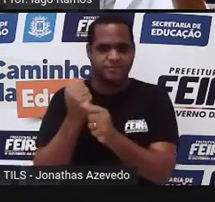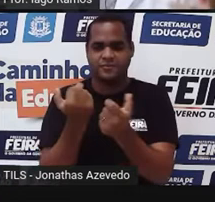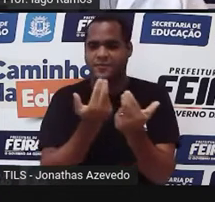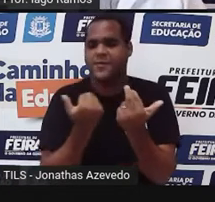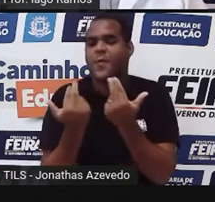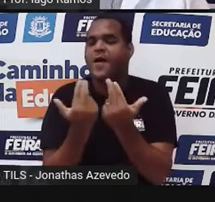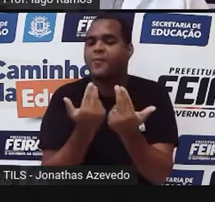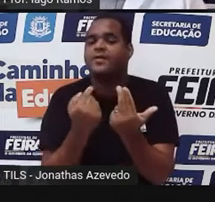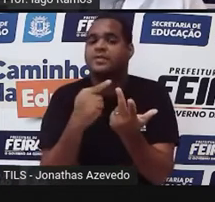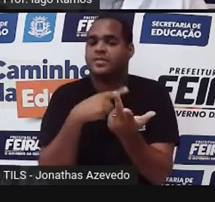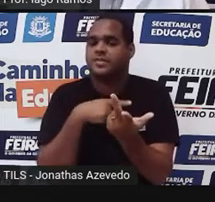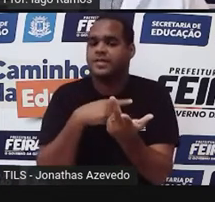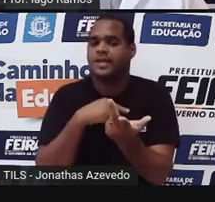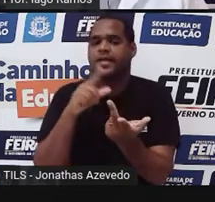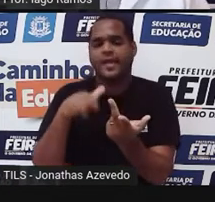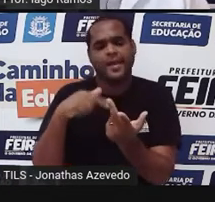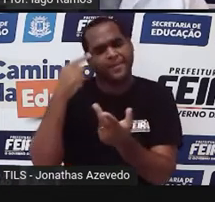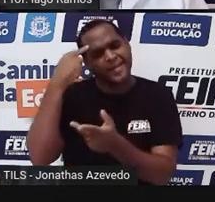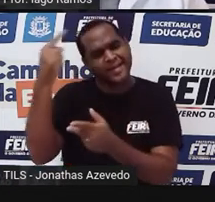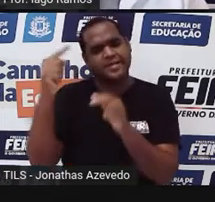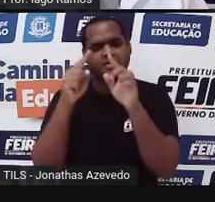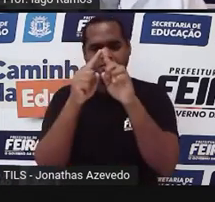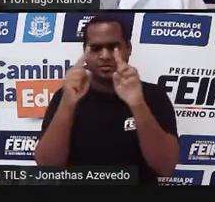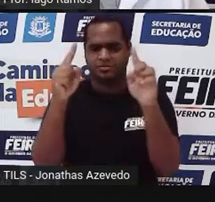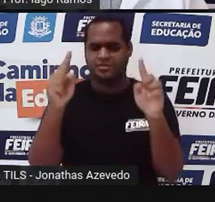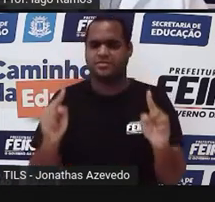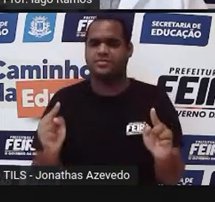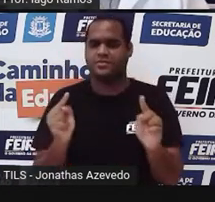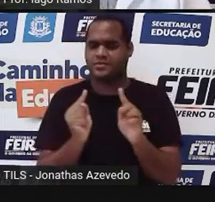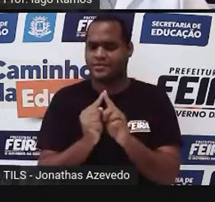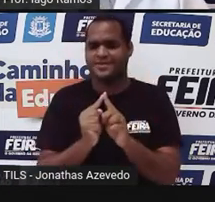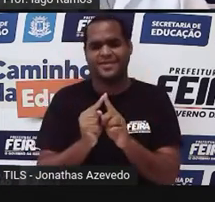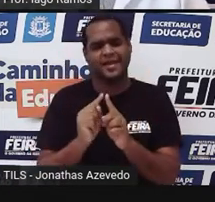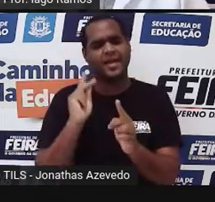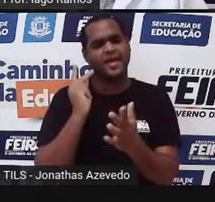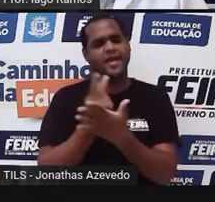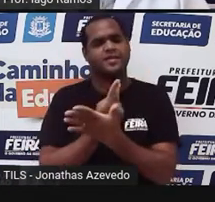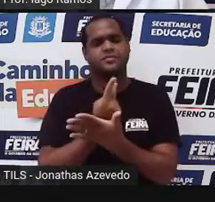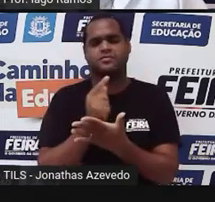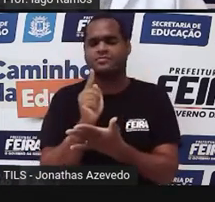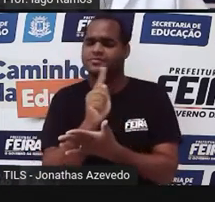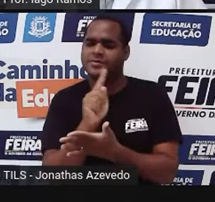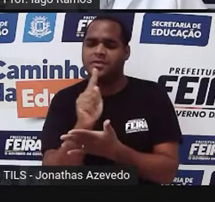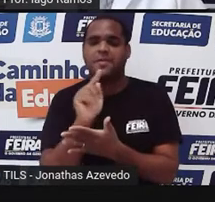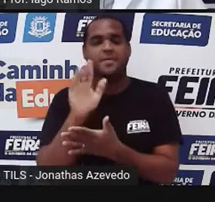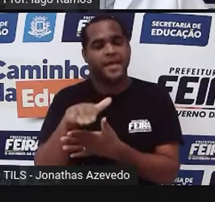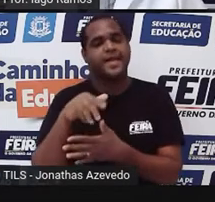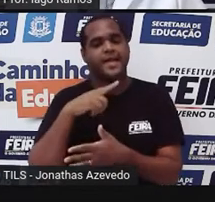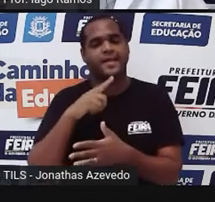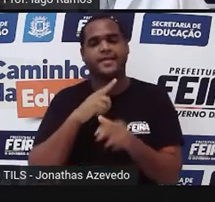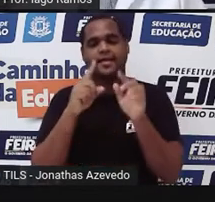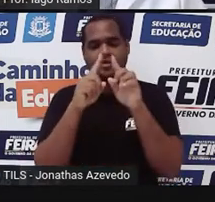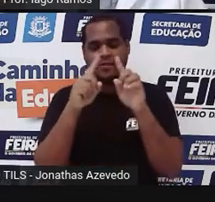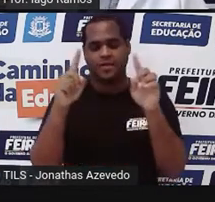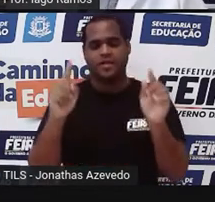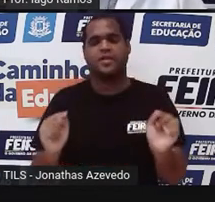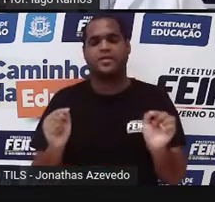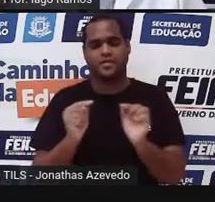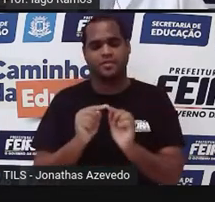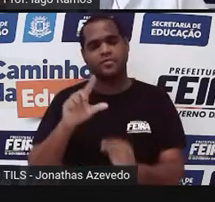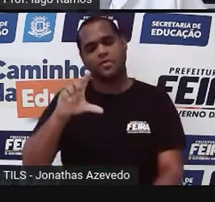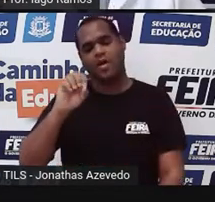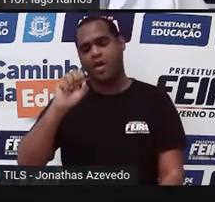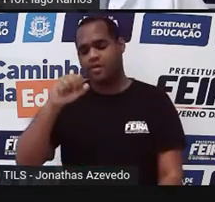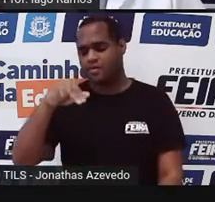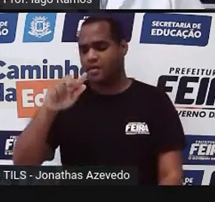logo do quadrado. E não está errado, porque o quadrado, ele é um losango, tá? Mas